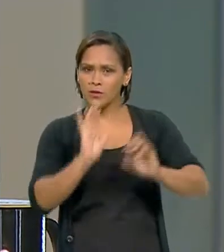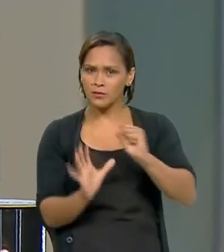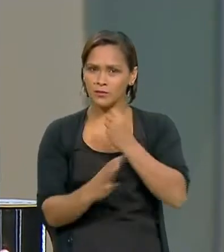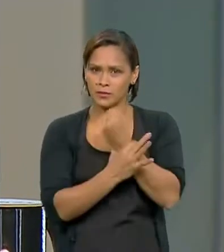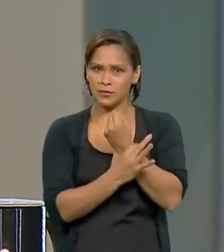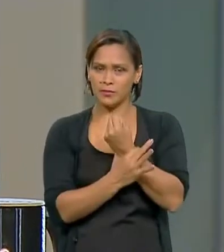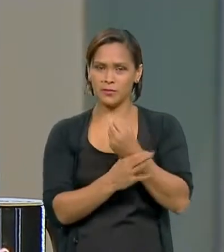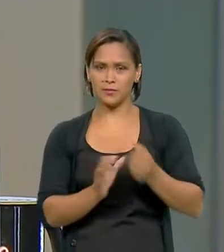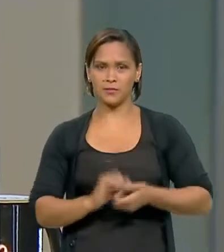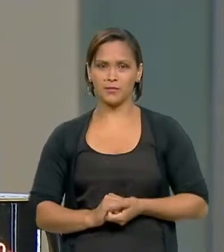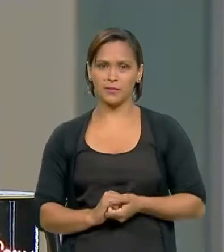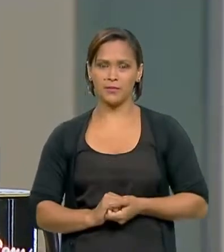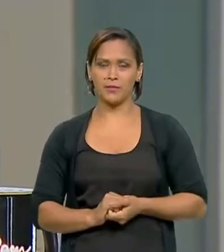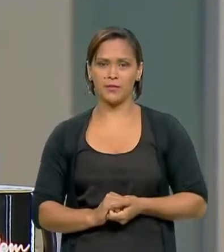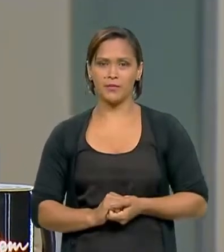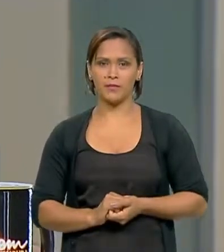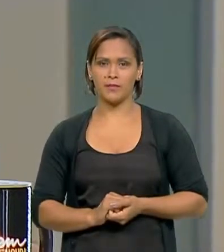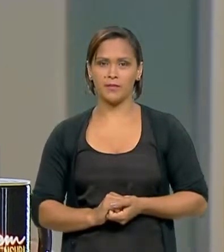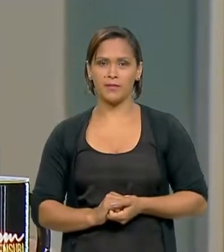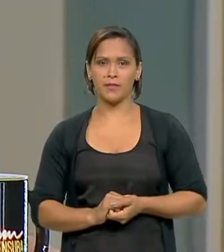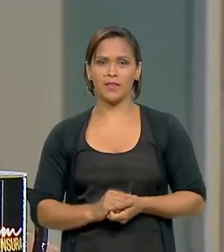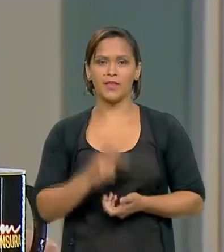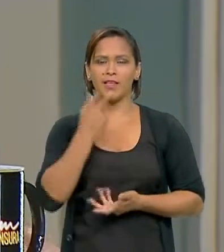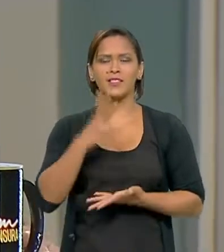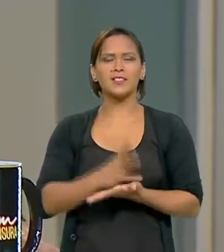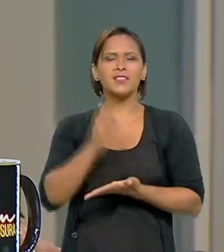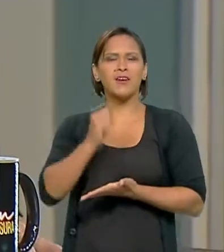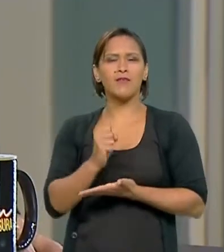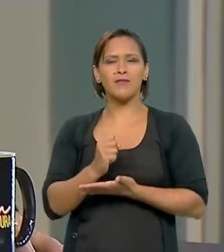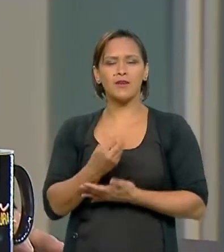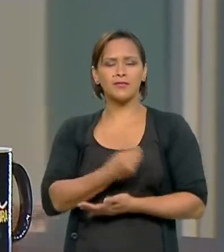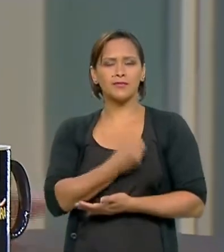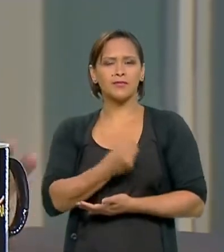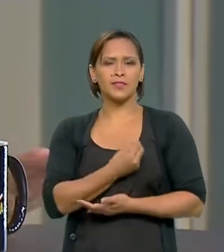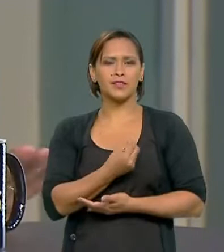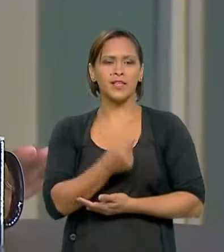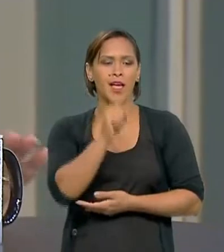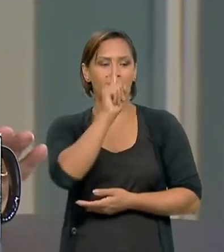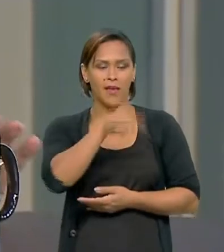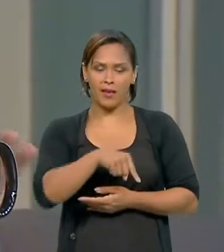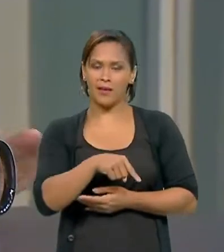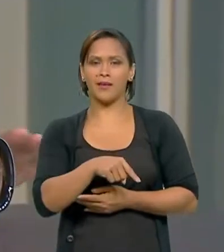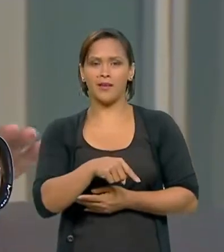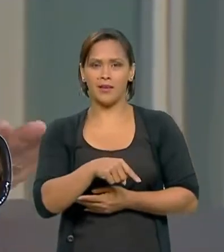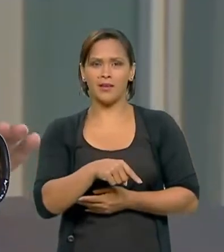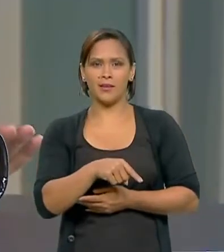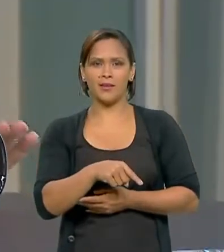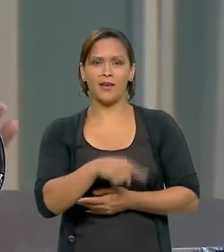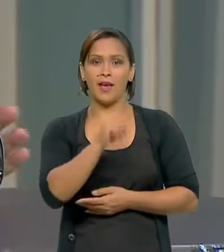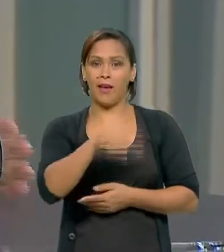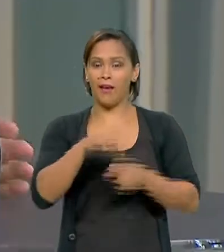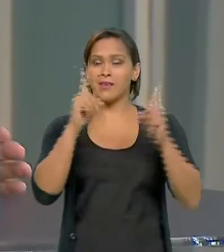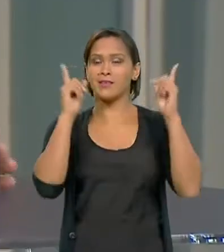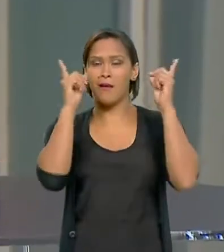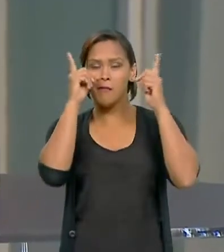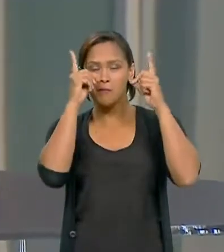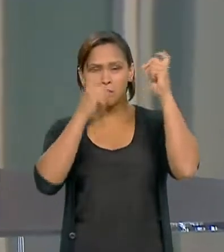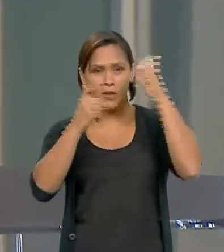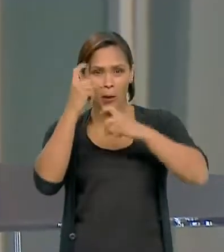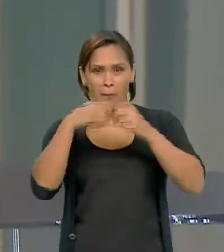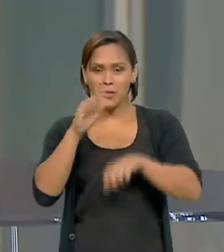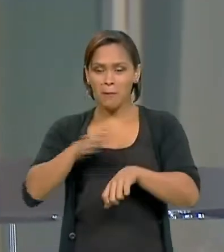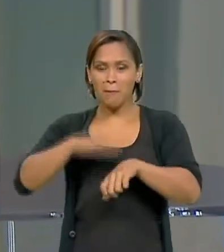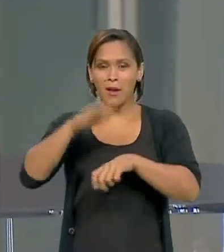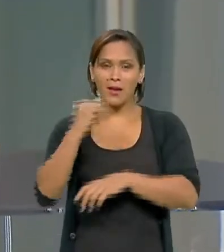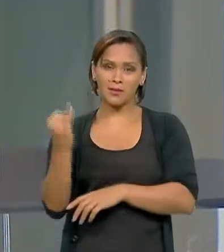também em salvar vidas. Essa é a preocupação maior do presidente